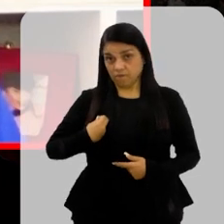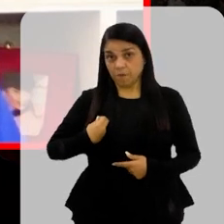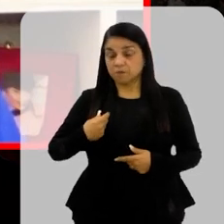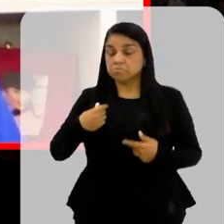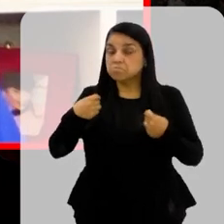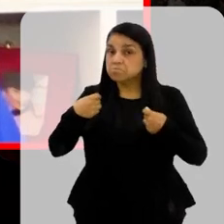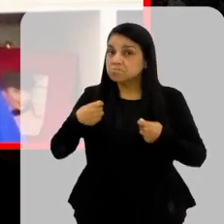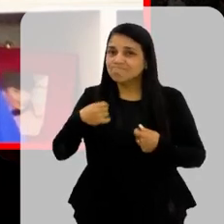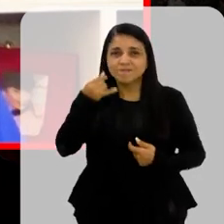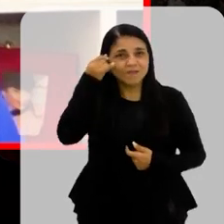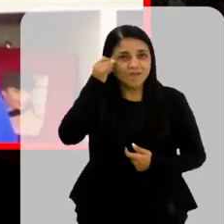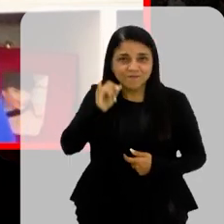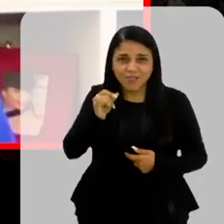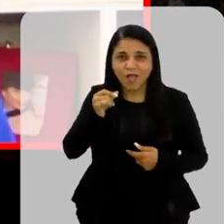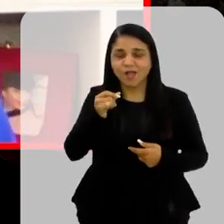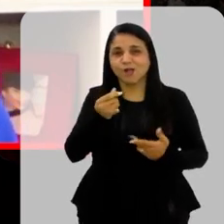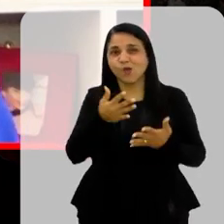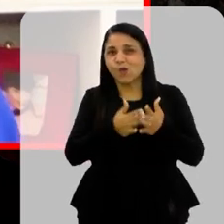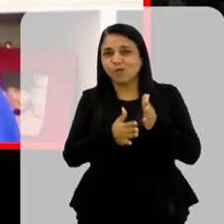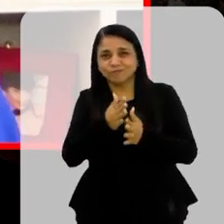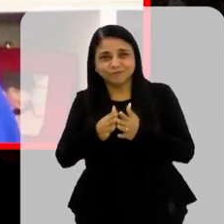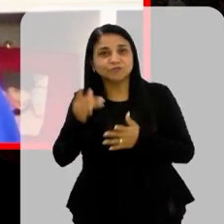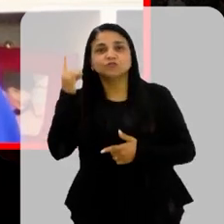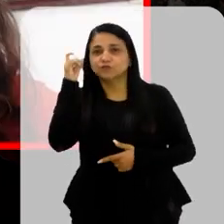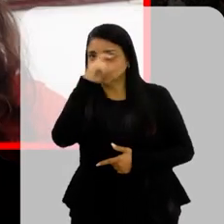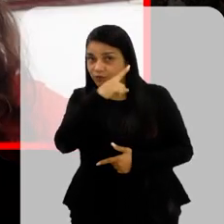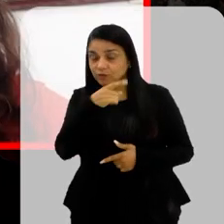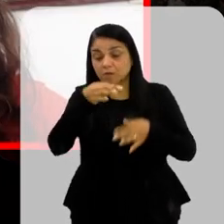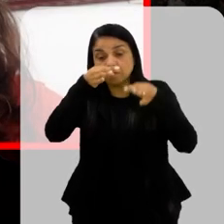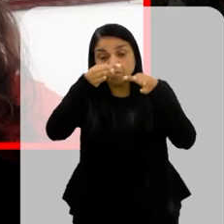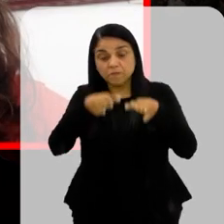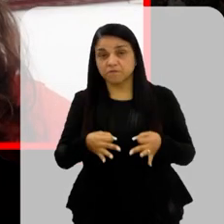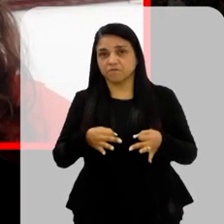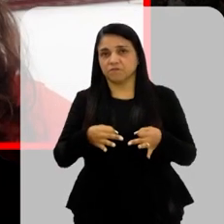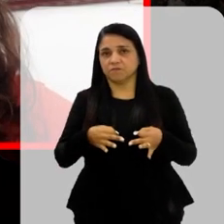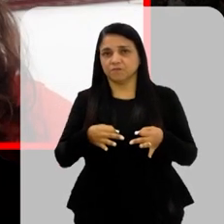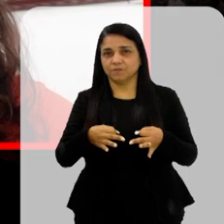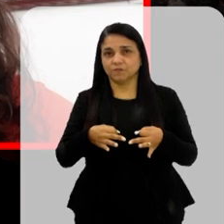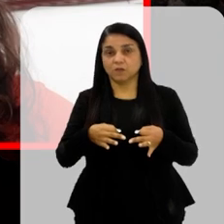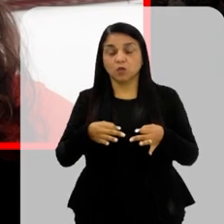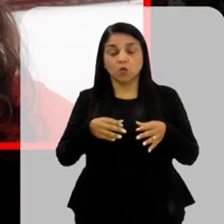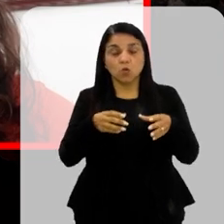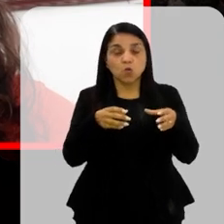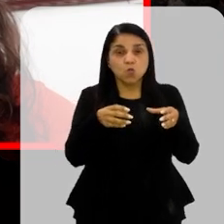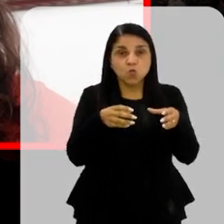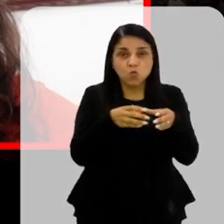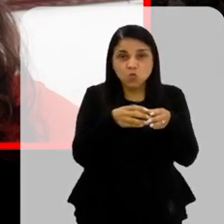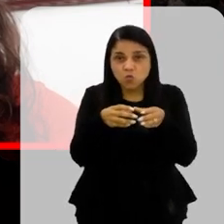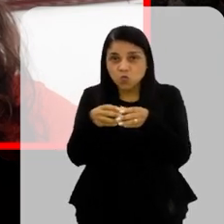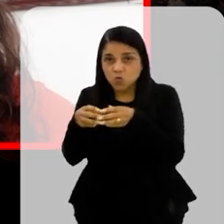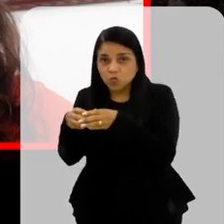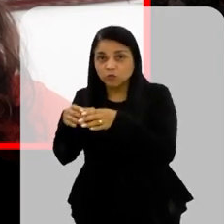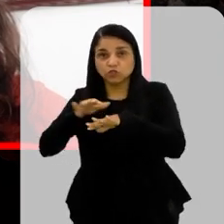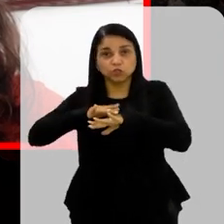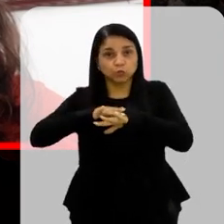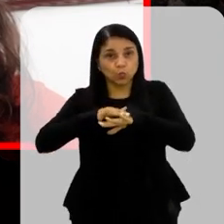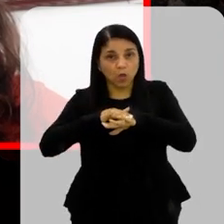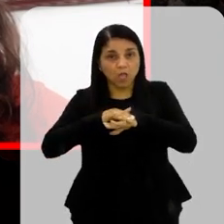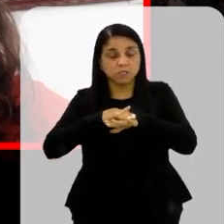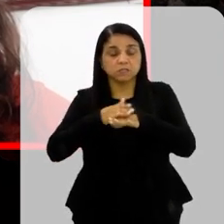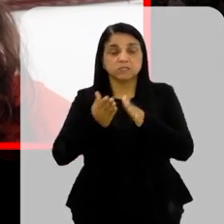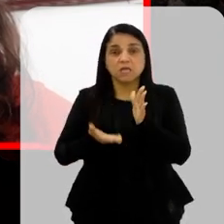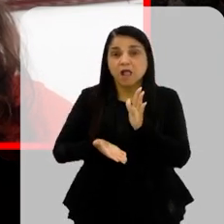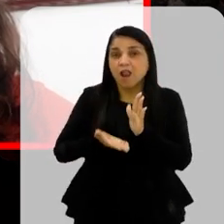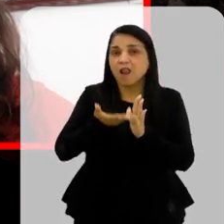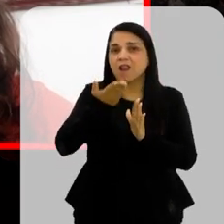Então, ela precisa ser muito perfeita Então, o diabetes é isso São um conjunto de doenças caracterizadas pela elevação